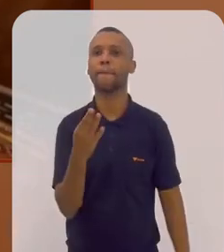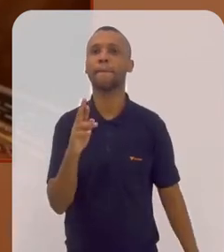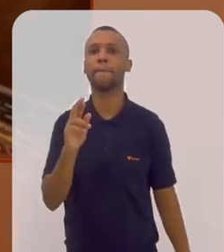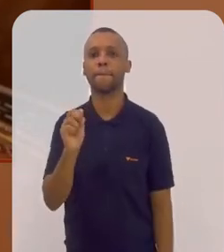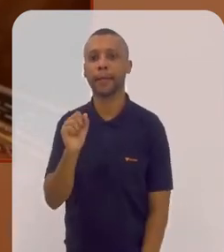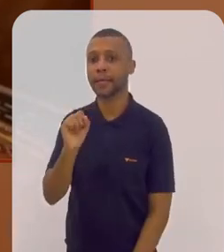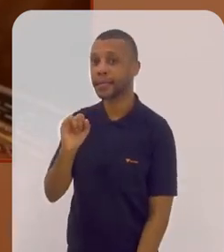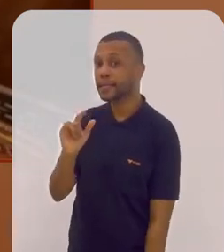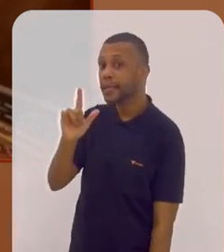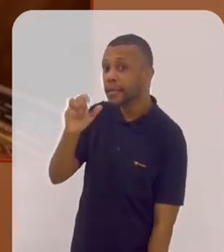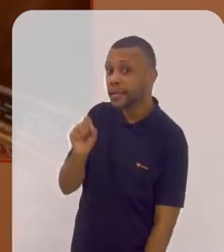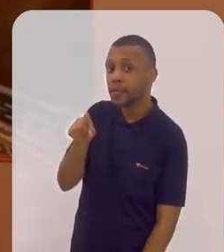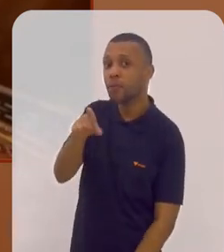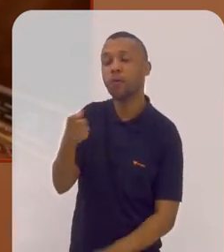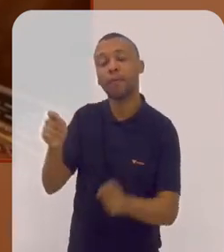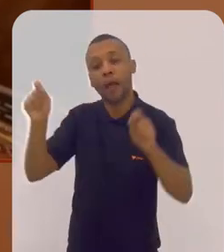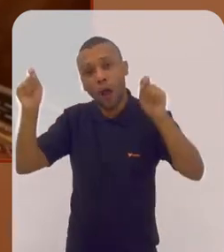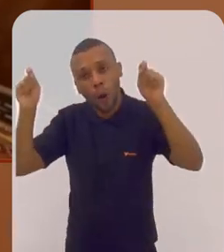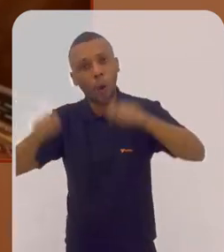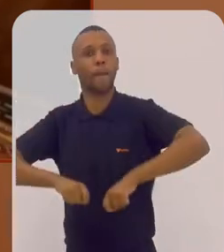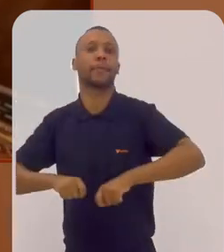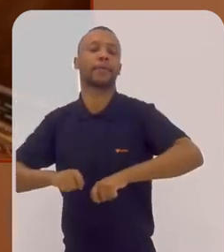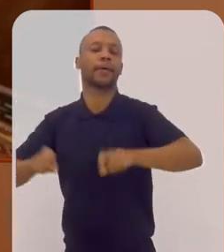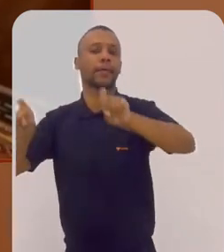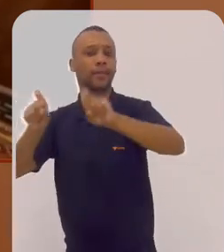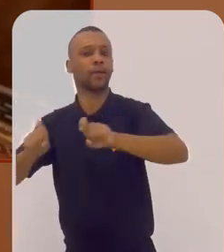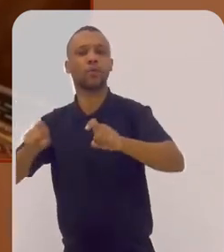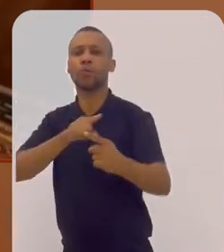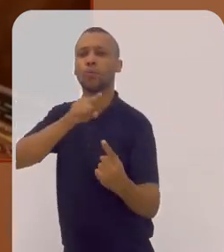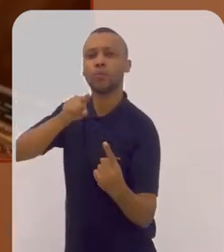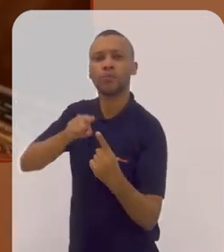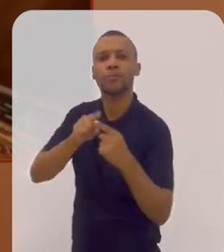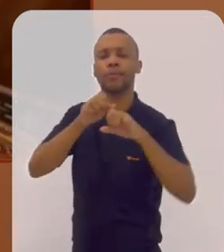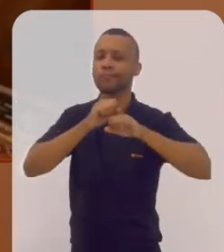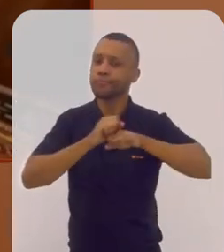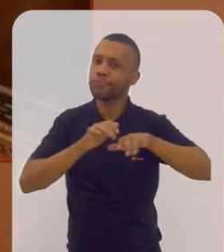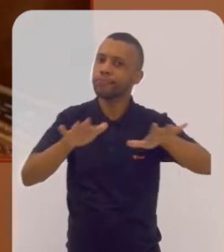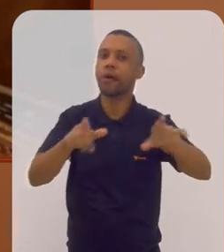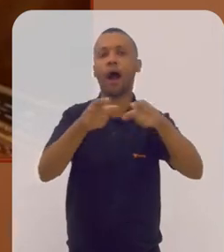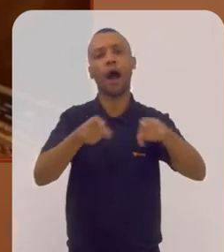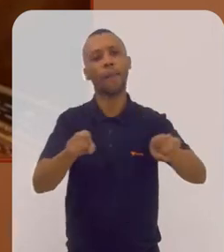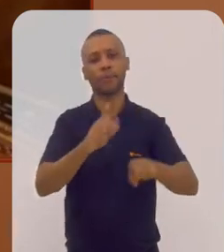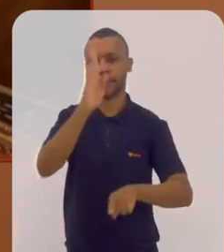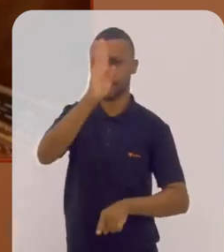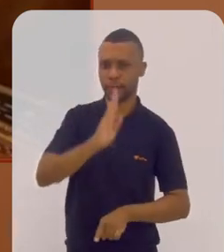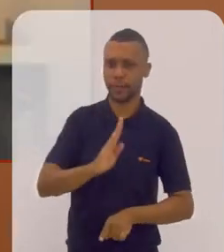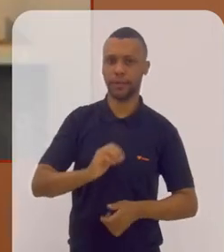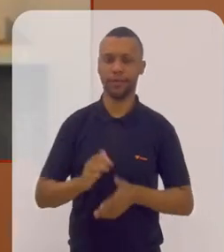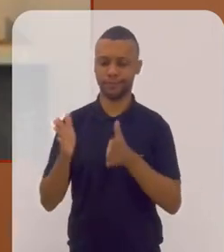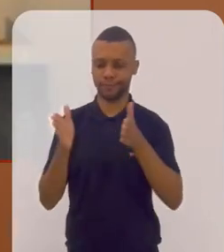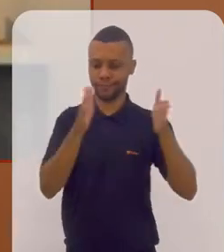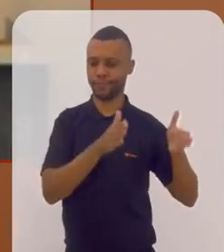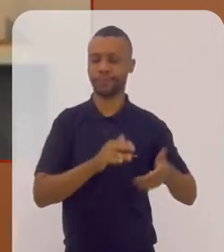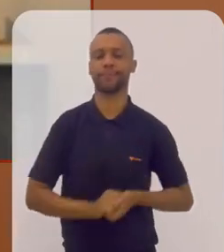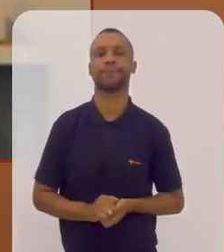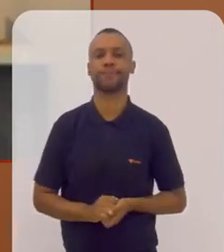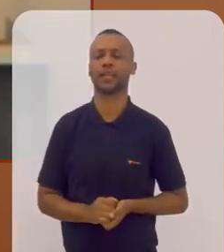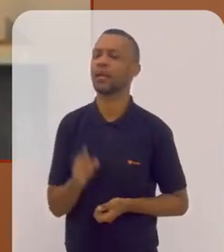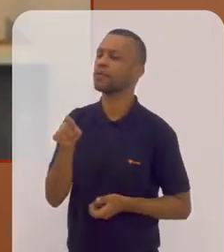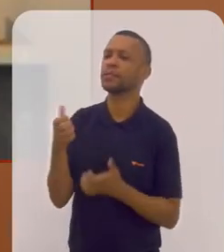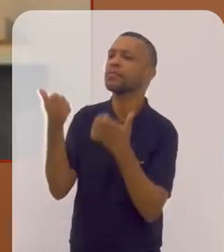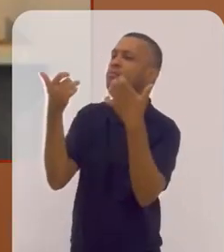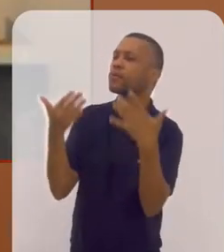as minhas competências tecnológicas a serviço da difusão da música brasileira. E você